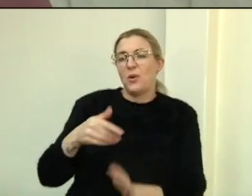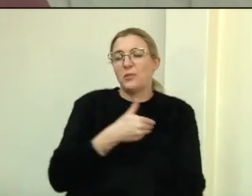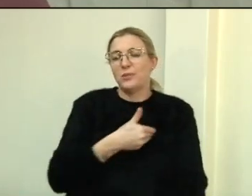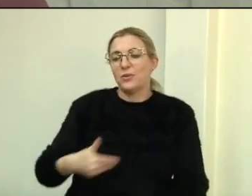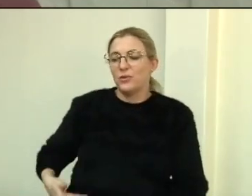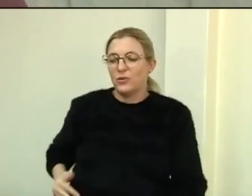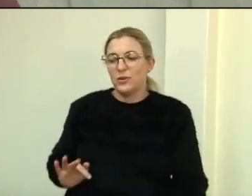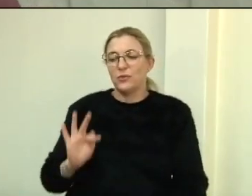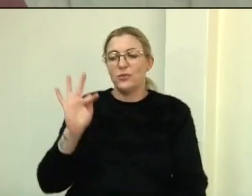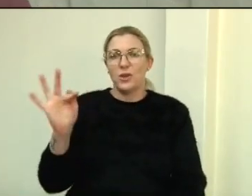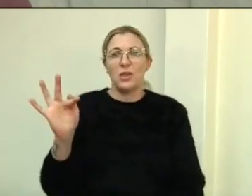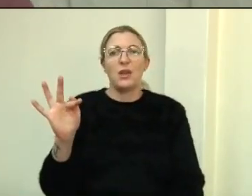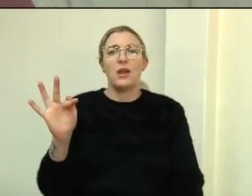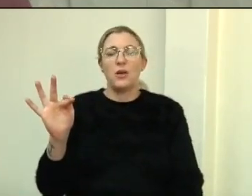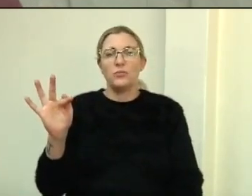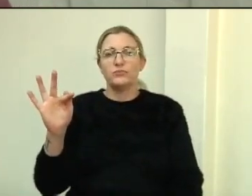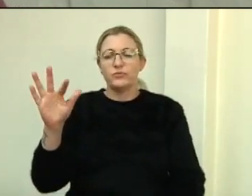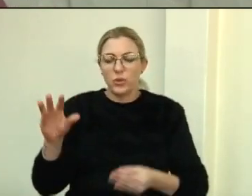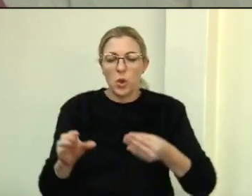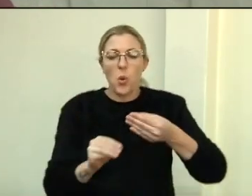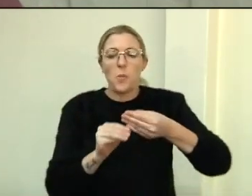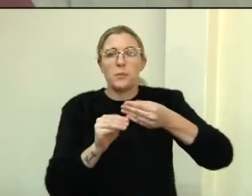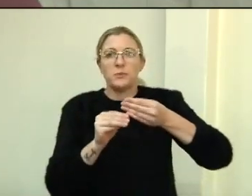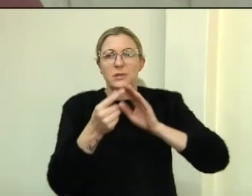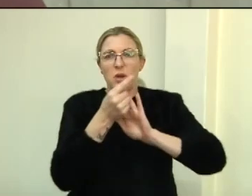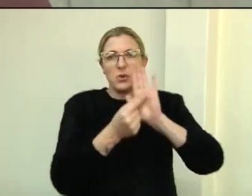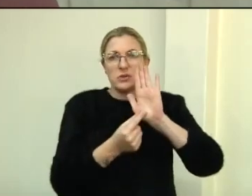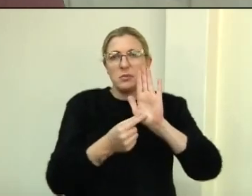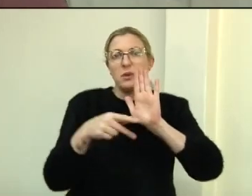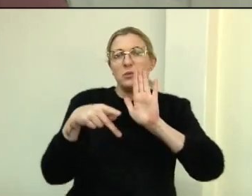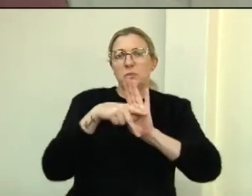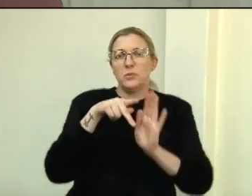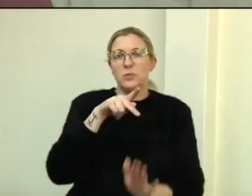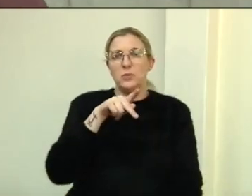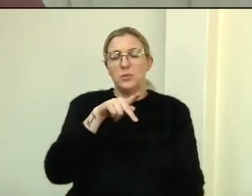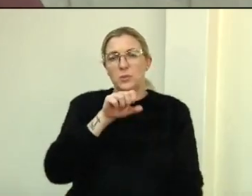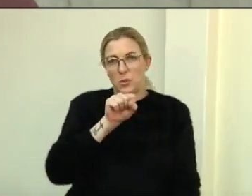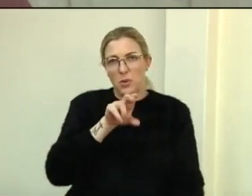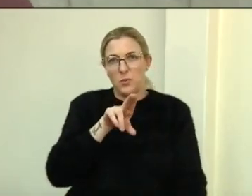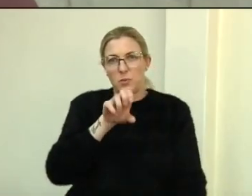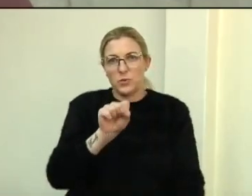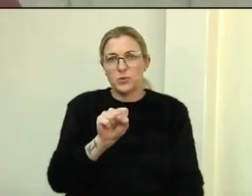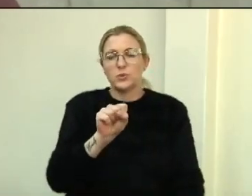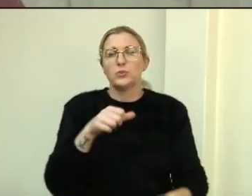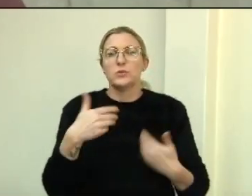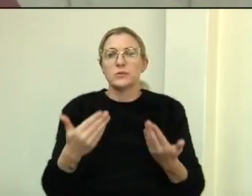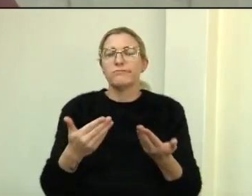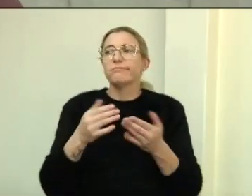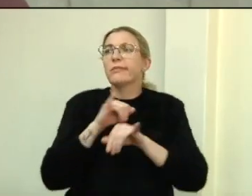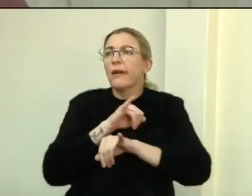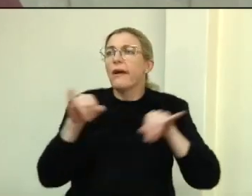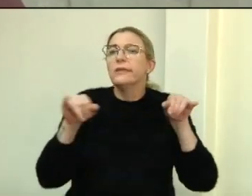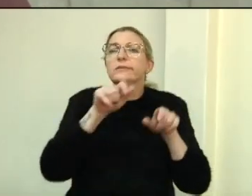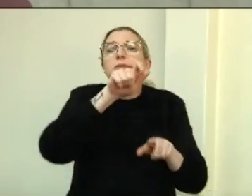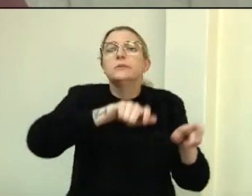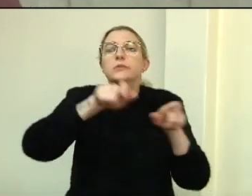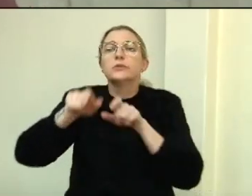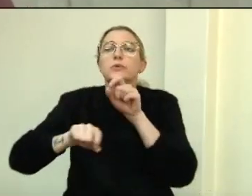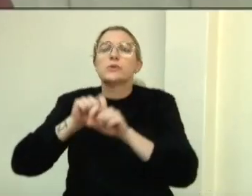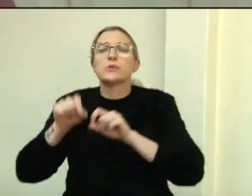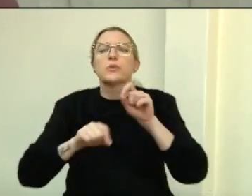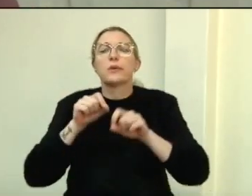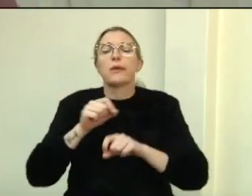atualização, e cabe a nós também ficar cobrando e falar isso para as pessoas, que Erechim está sempre custeando, custeando, custeando esse rombo gigantesco,